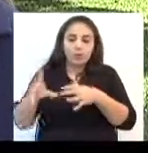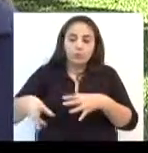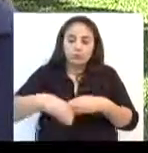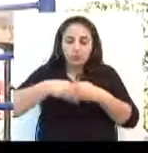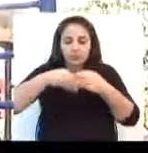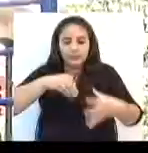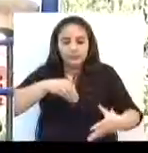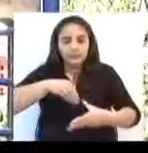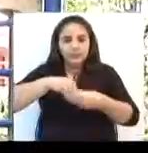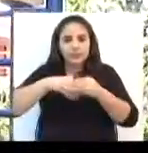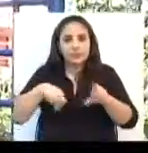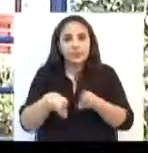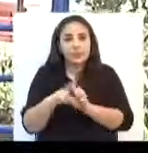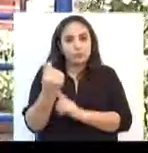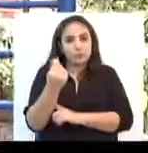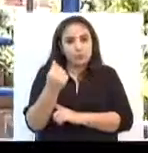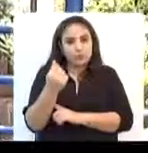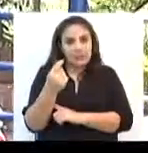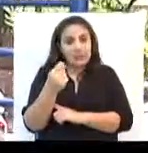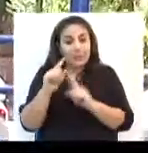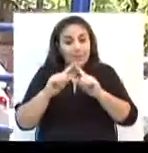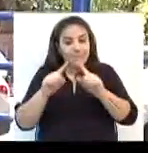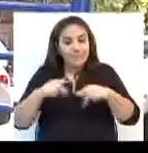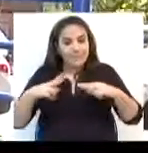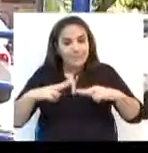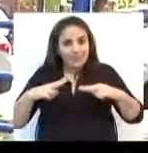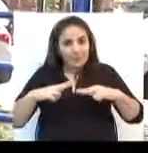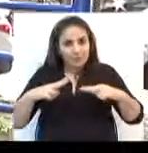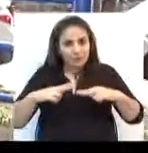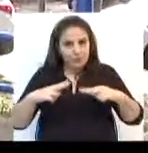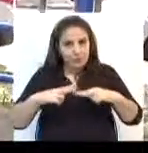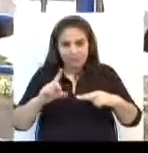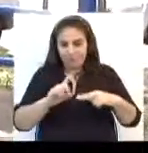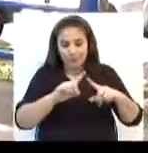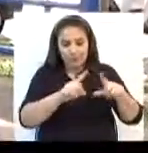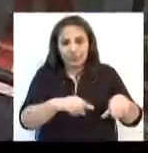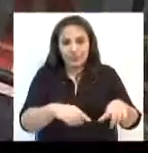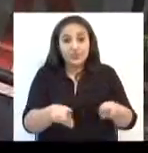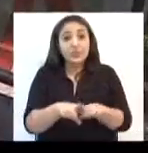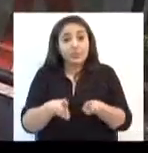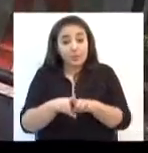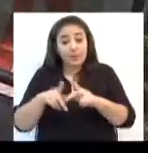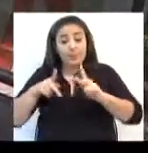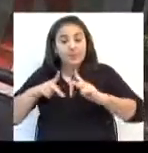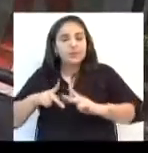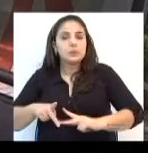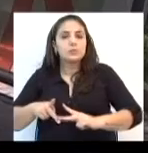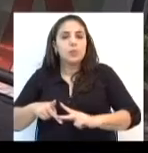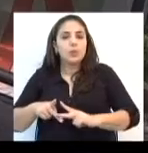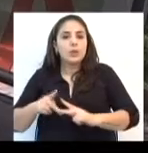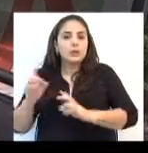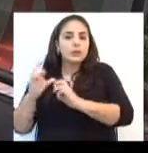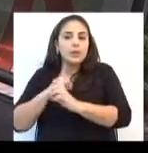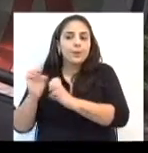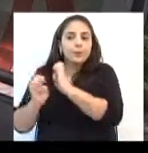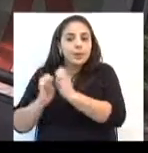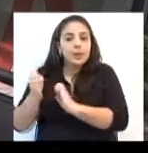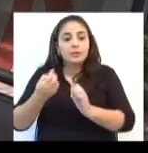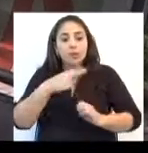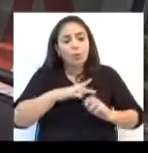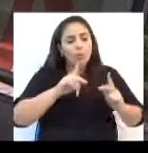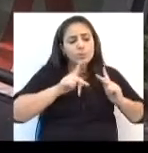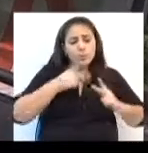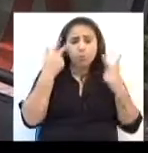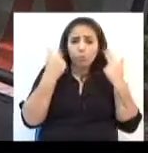complementação, com recursos, então, privados da comunidade. Tanto de pessoa jurídica, como também de pessoa física, vamos dizer.